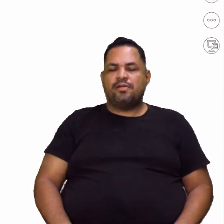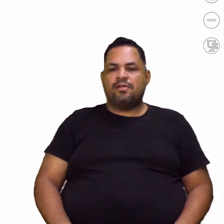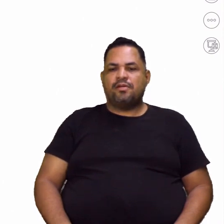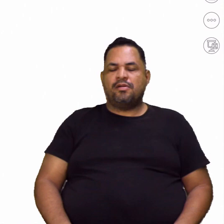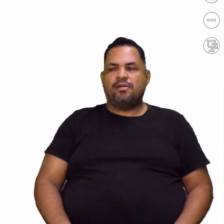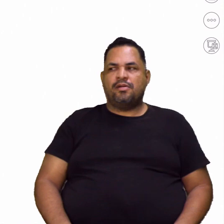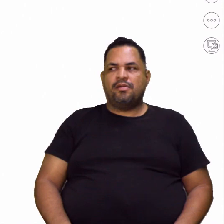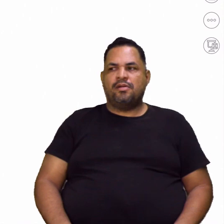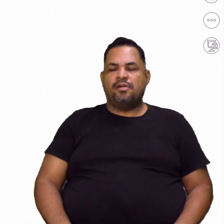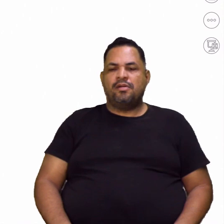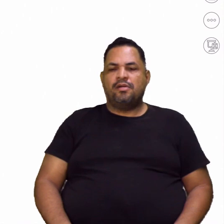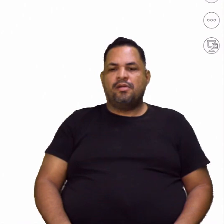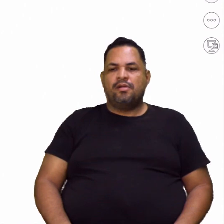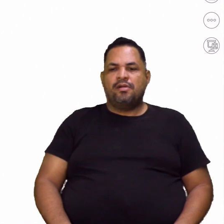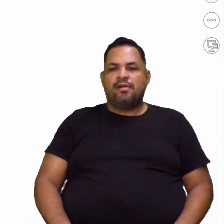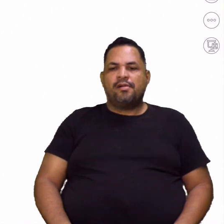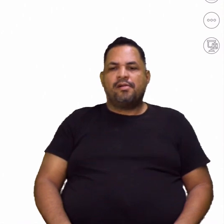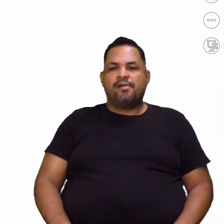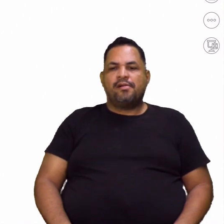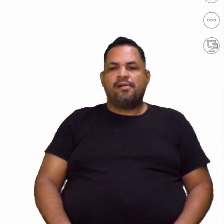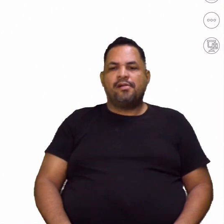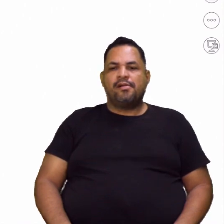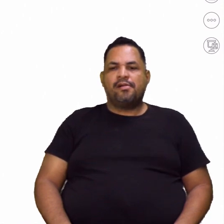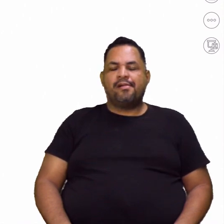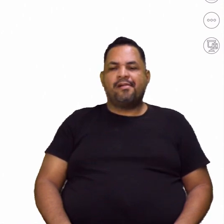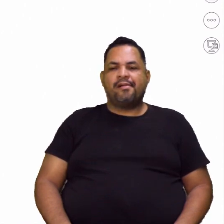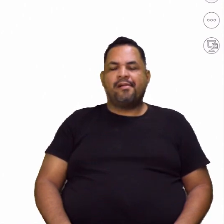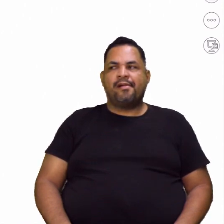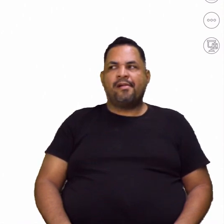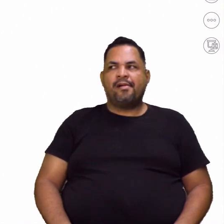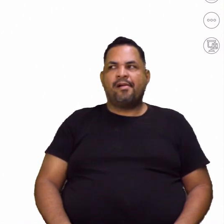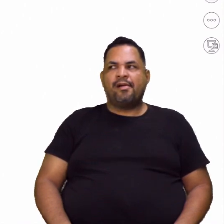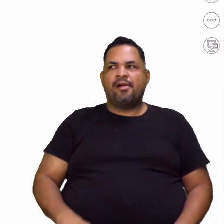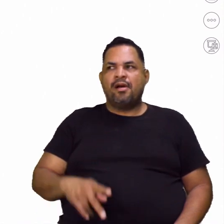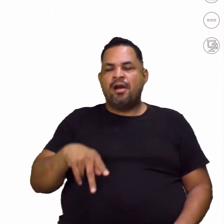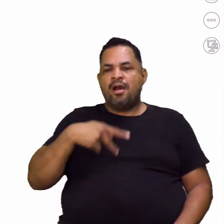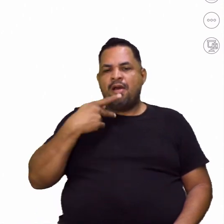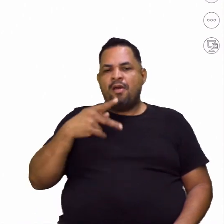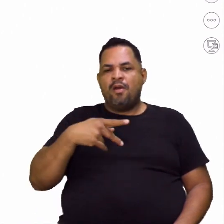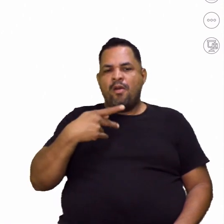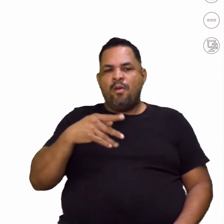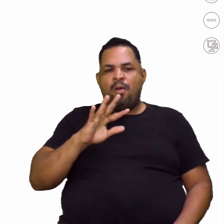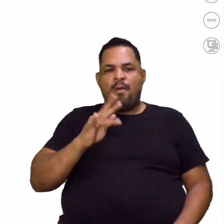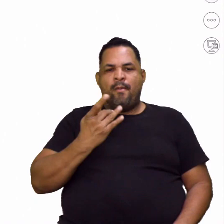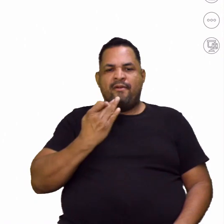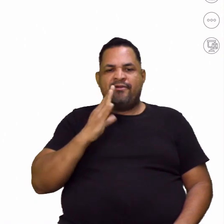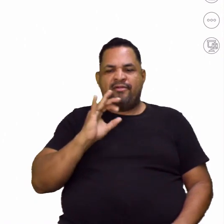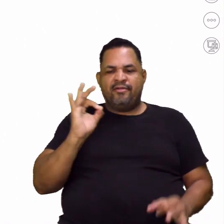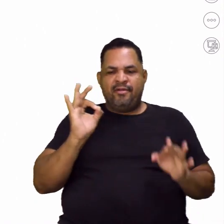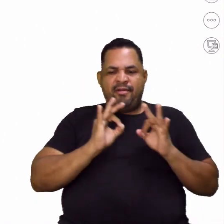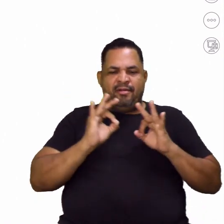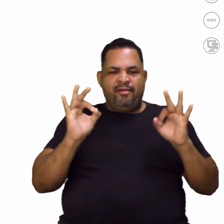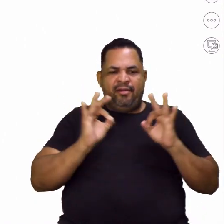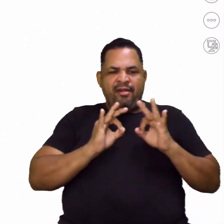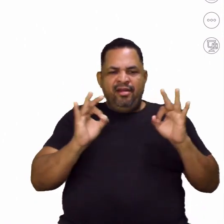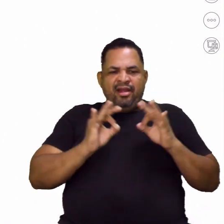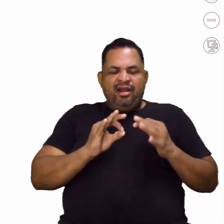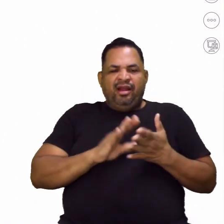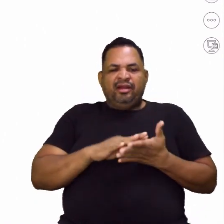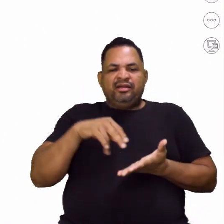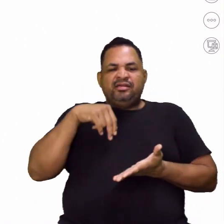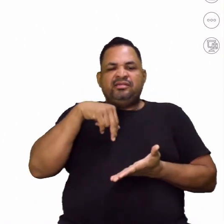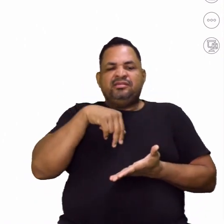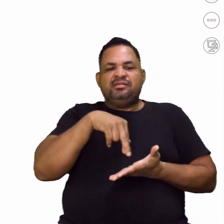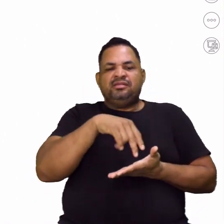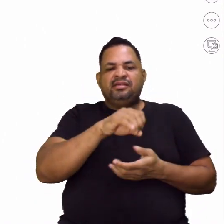Beleza? Então, vamos lá. Vamos dizer que são os homófonos perfeitos. Caminha.